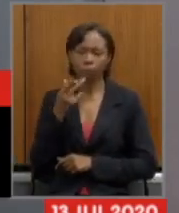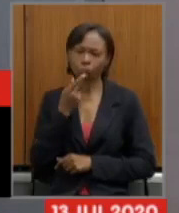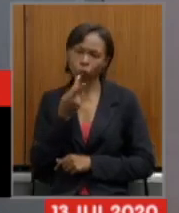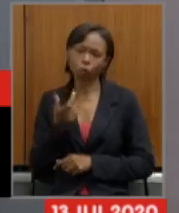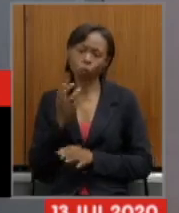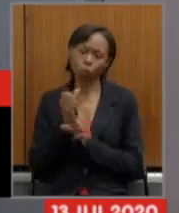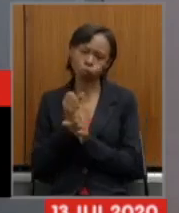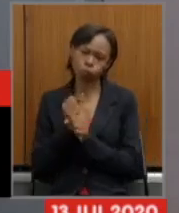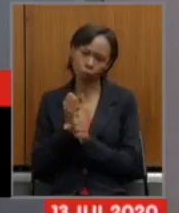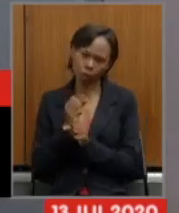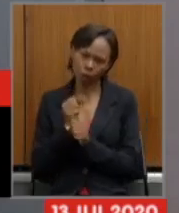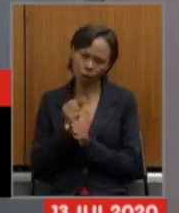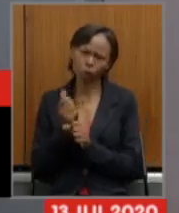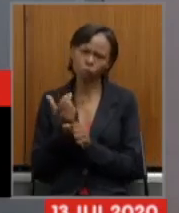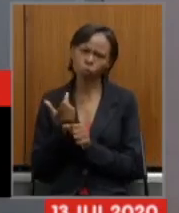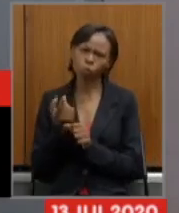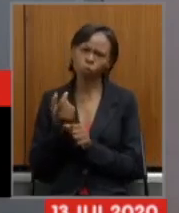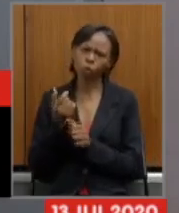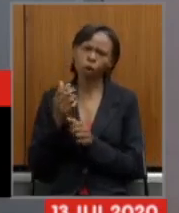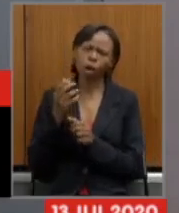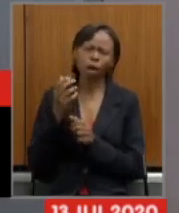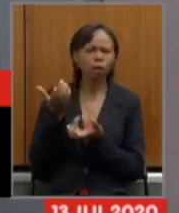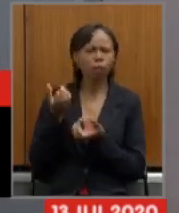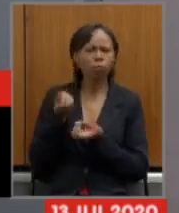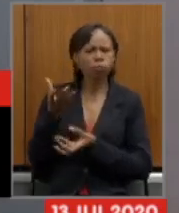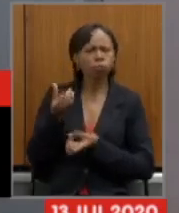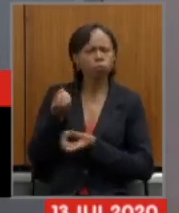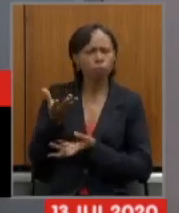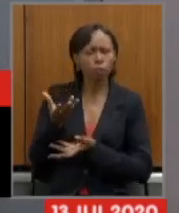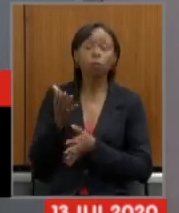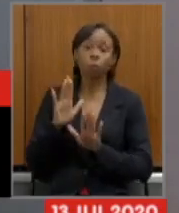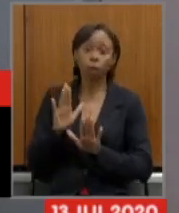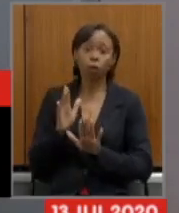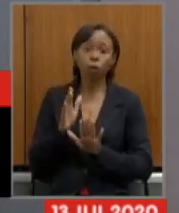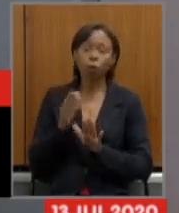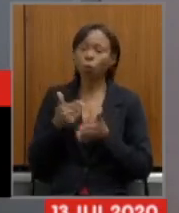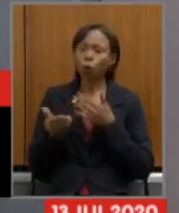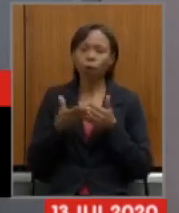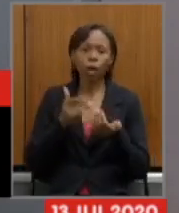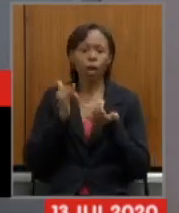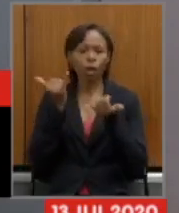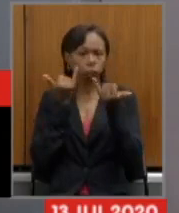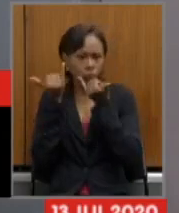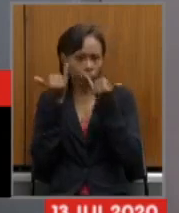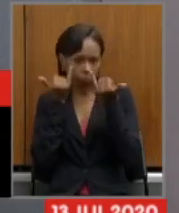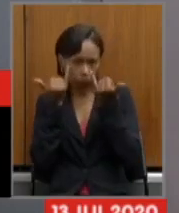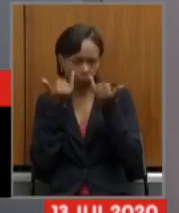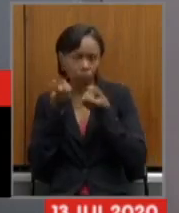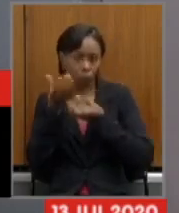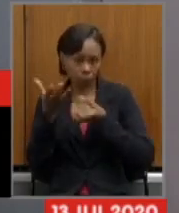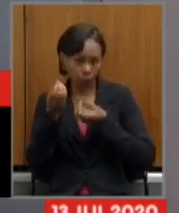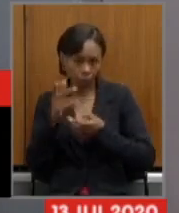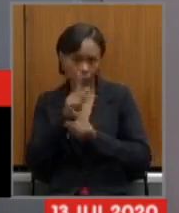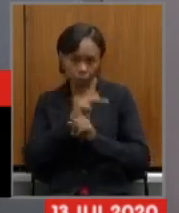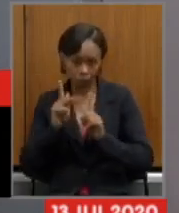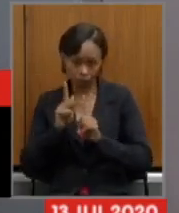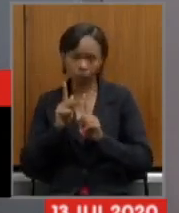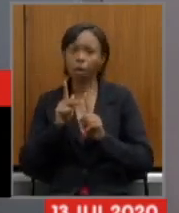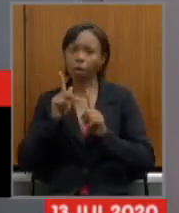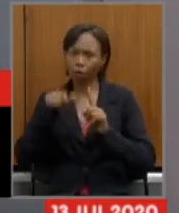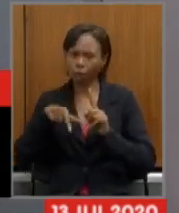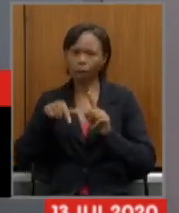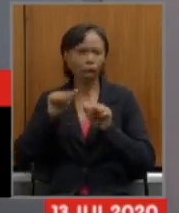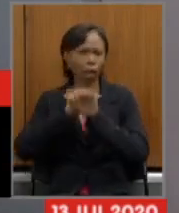disponibilização de dados deputado todos estes dados da reforma da previdência são dados públicos